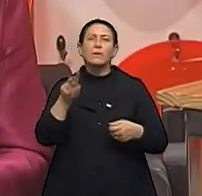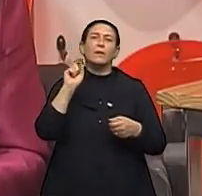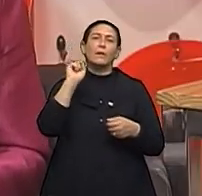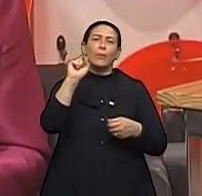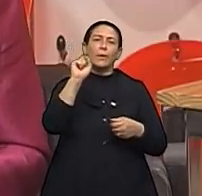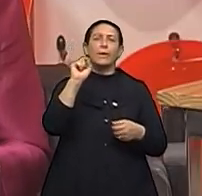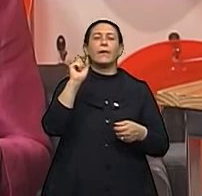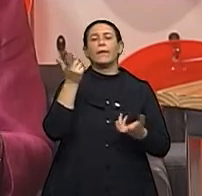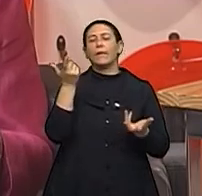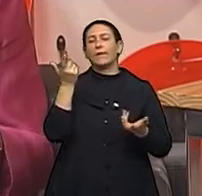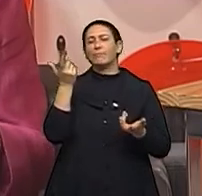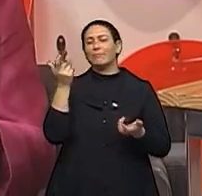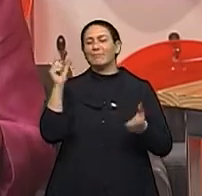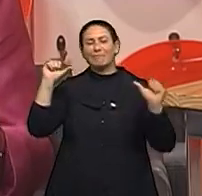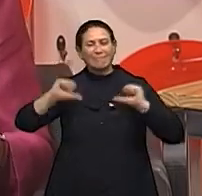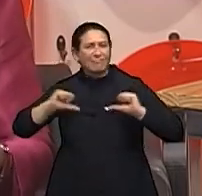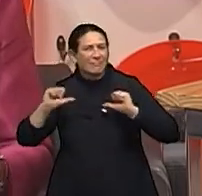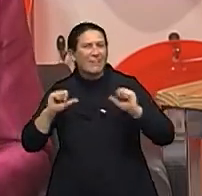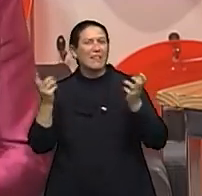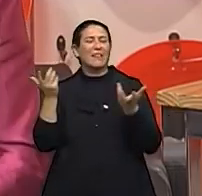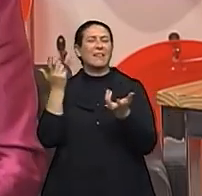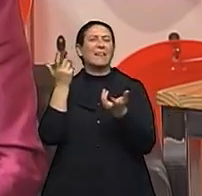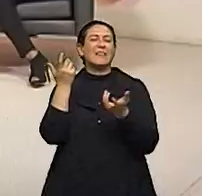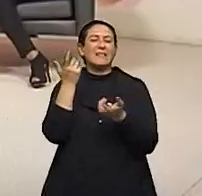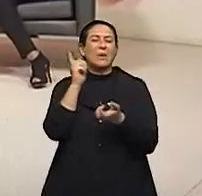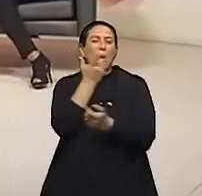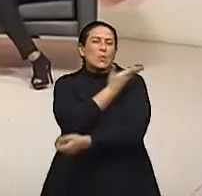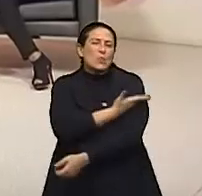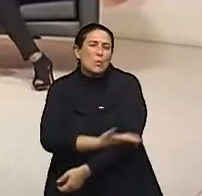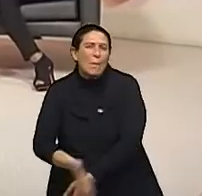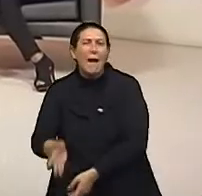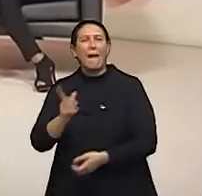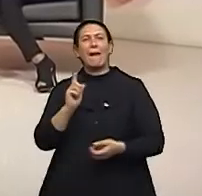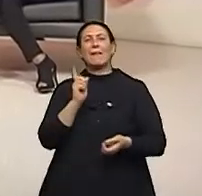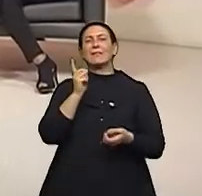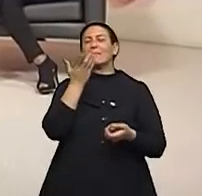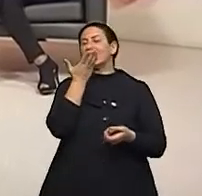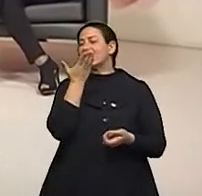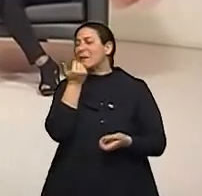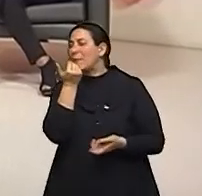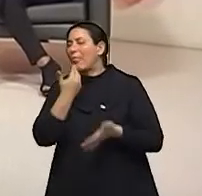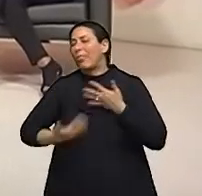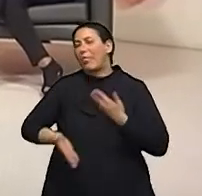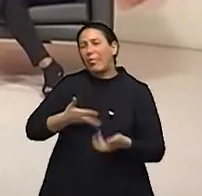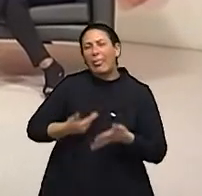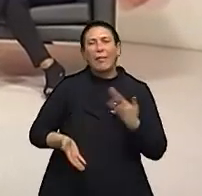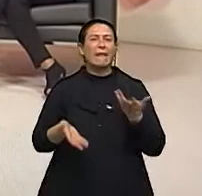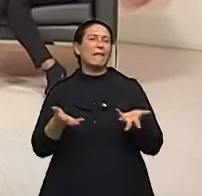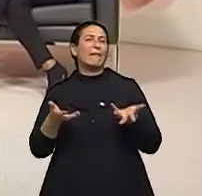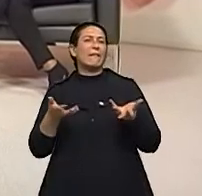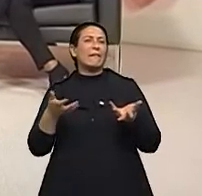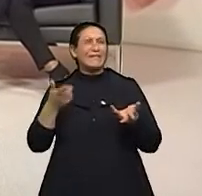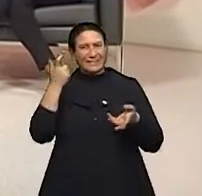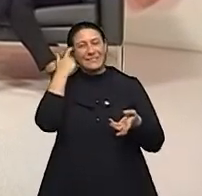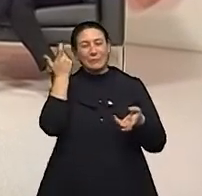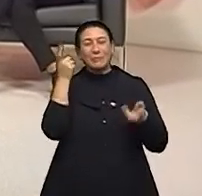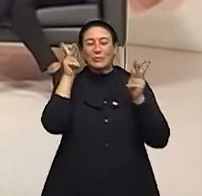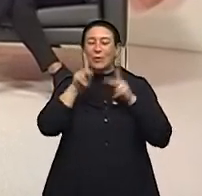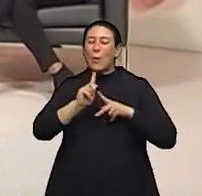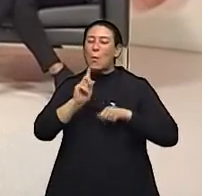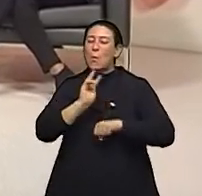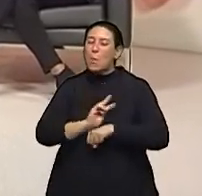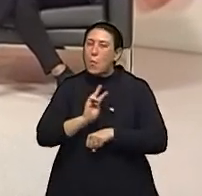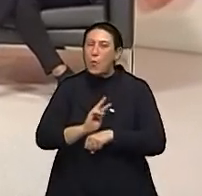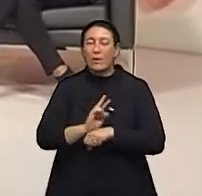maus hábitos. Então, assim, é um problema que o mundo está passando e o Porto